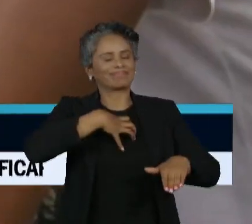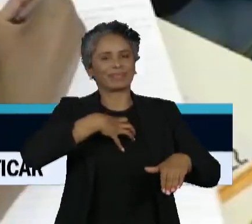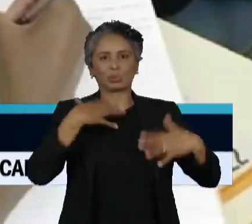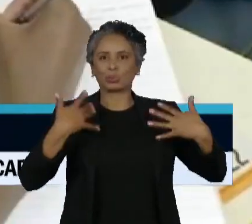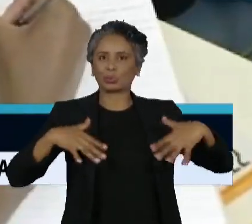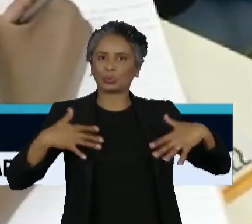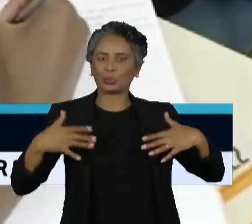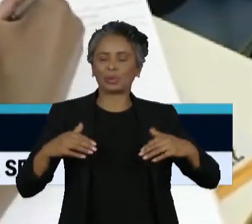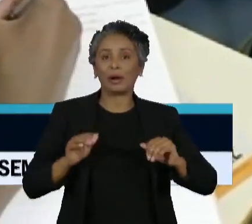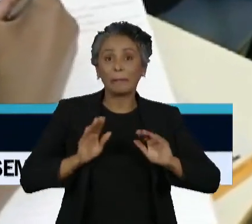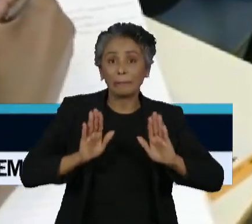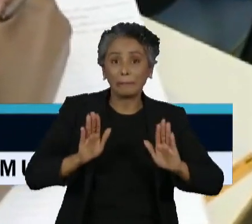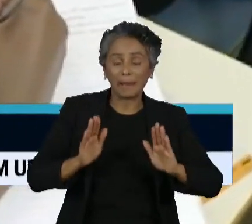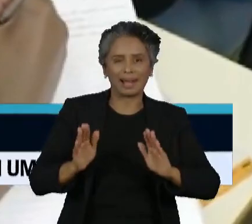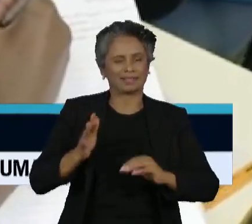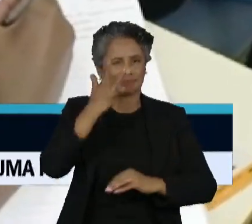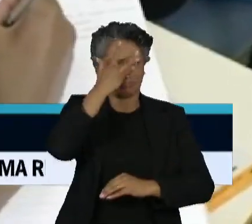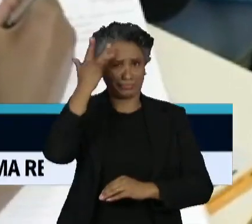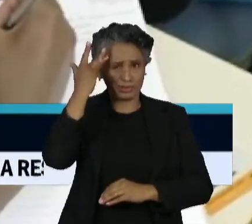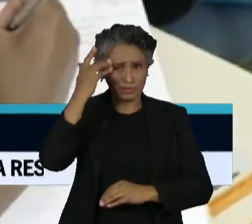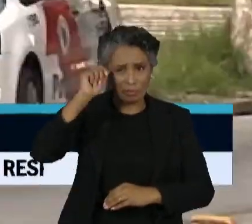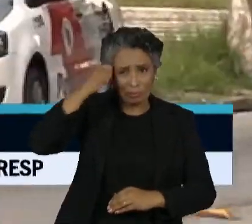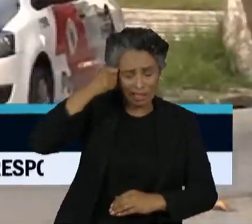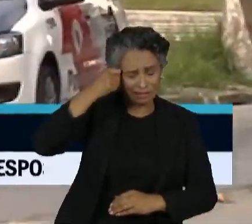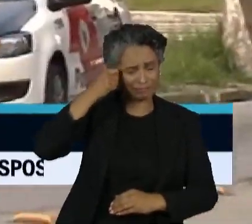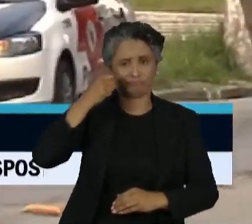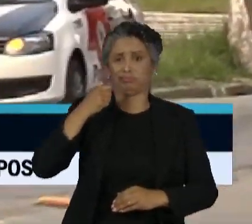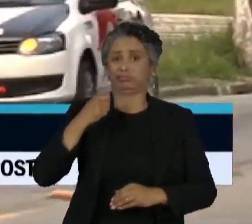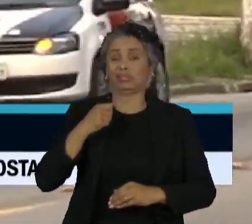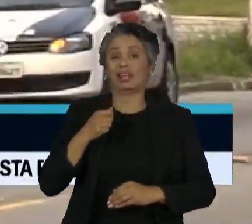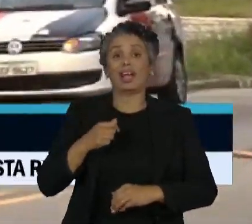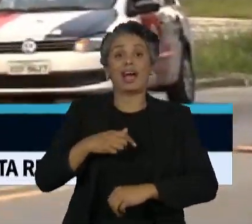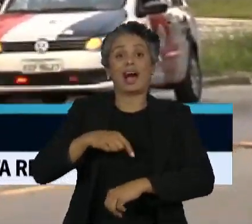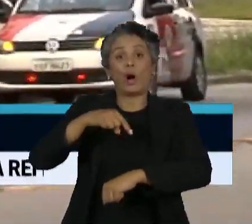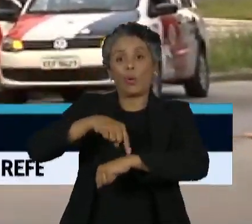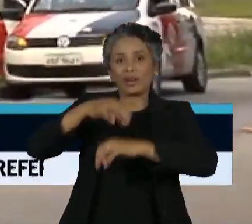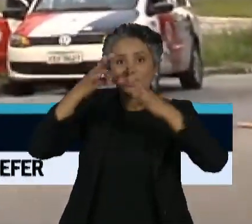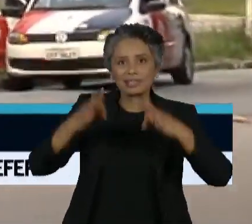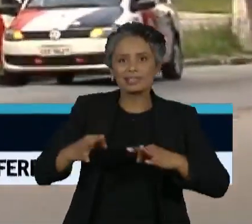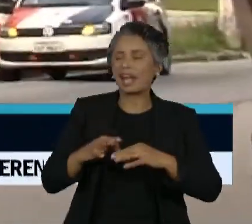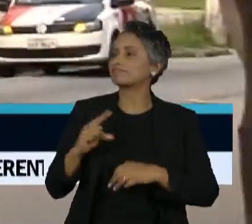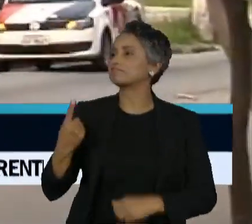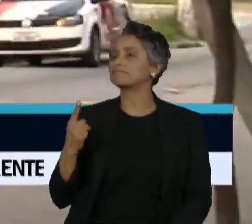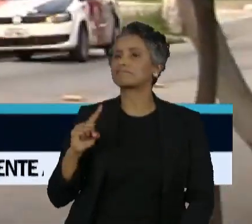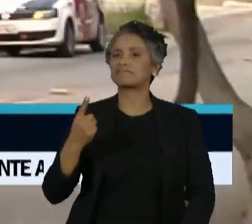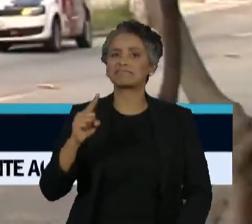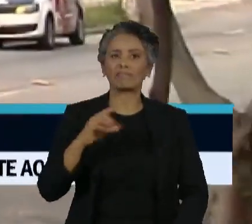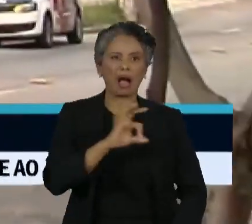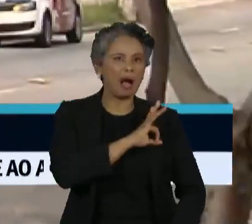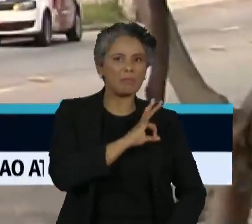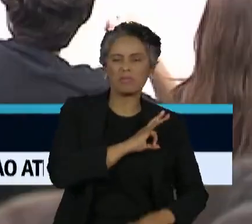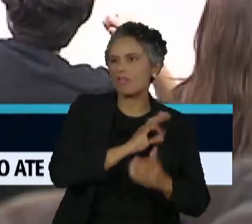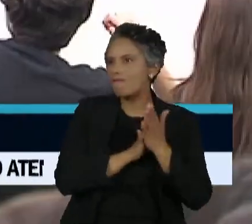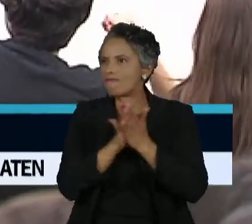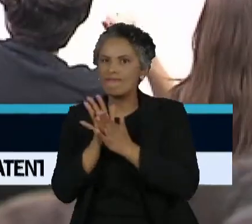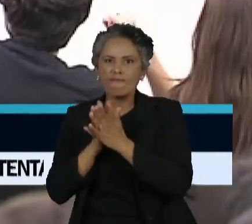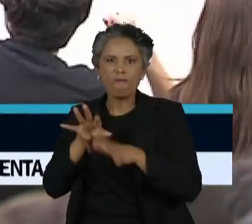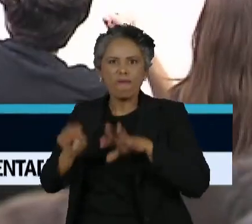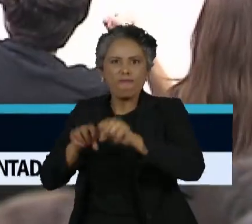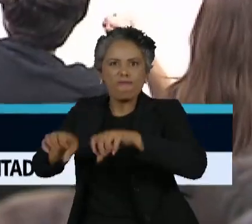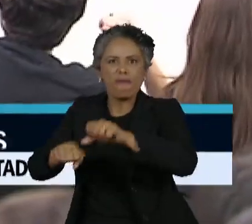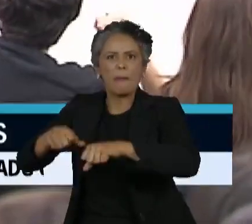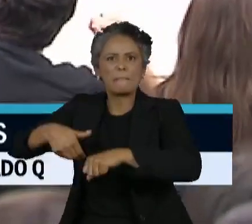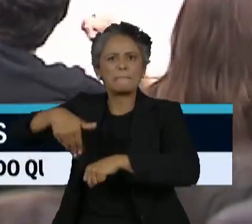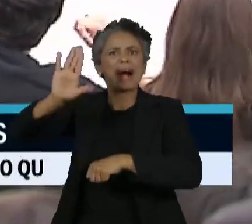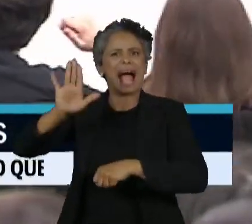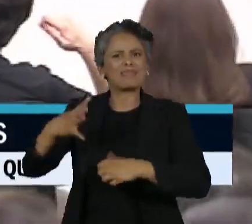para os pretos, essa idade é quando eles começam a ser abordados por policiais nas ruas. É o que mostra uma pesquisa inédita que